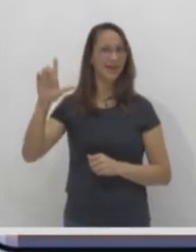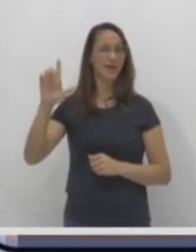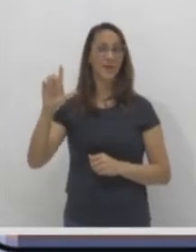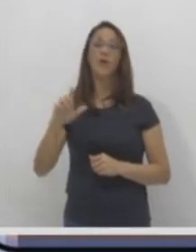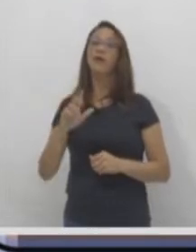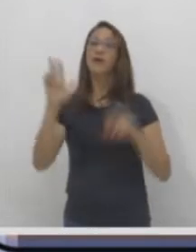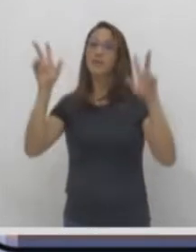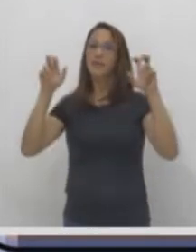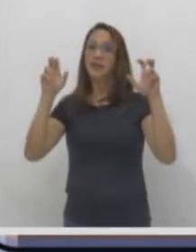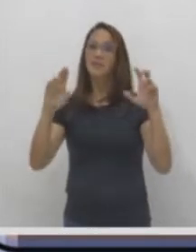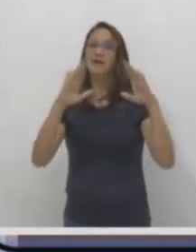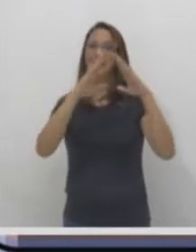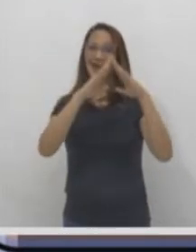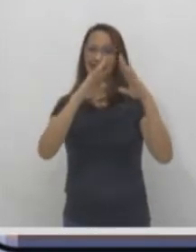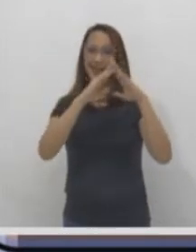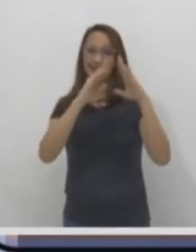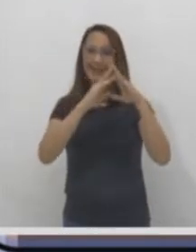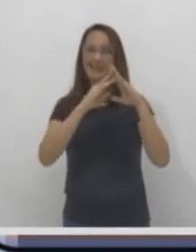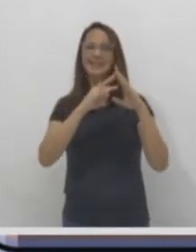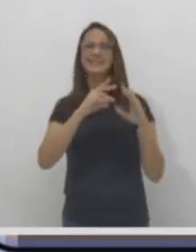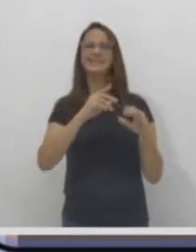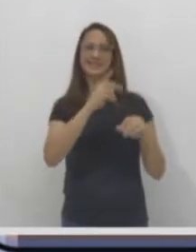cubo. O A